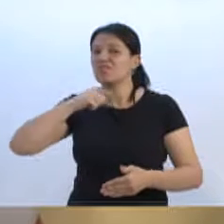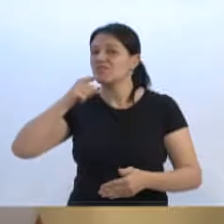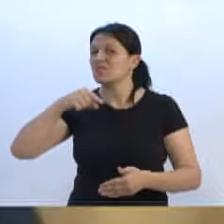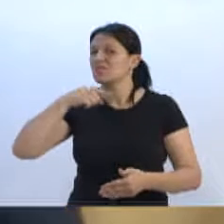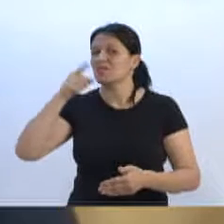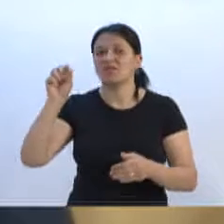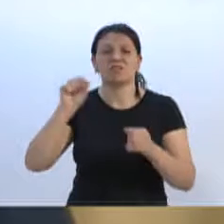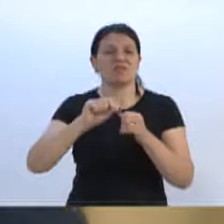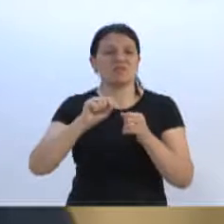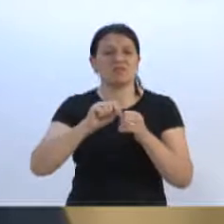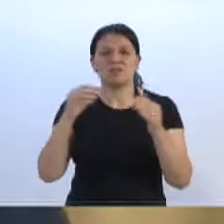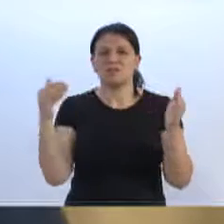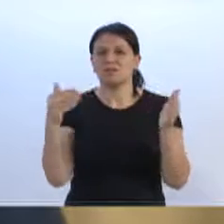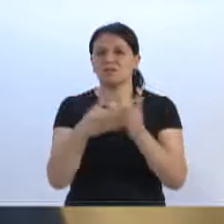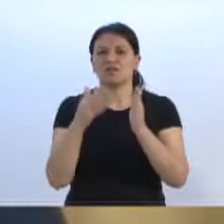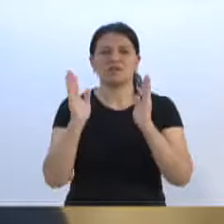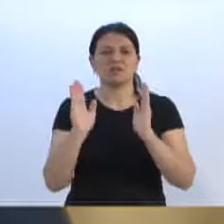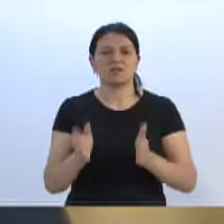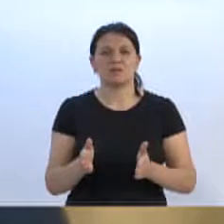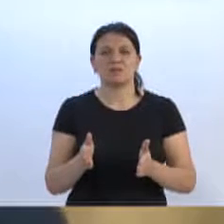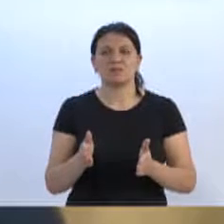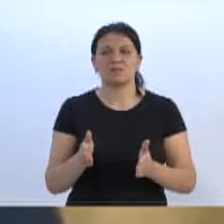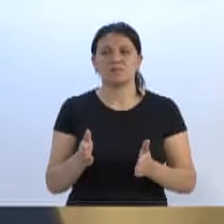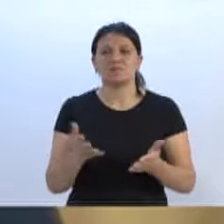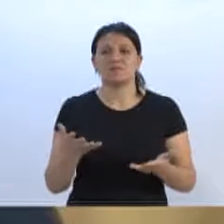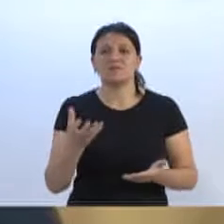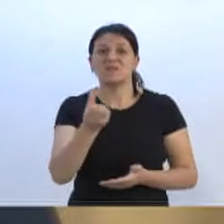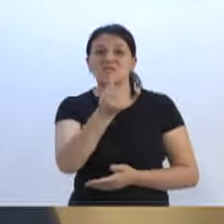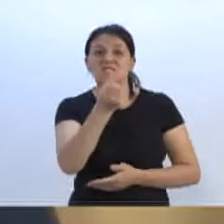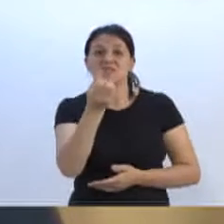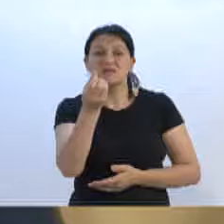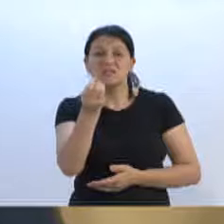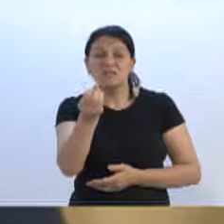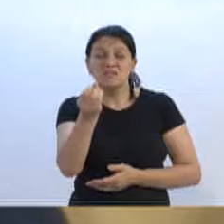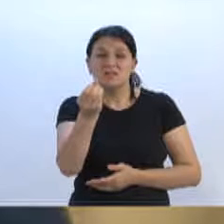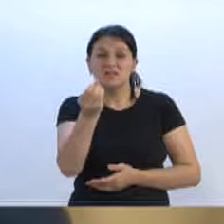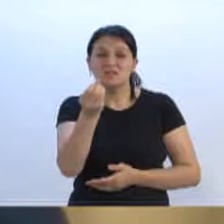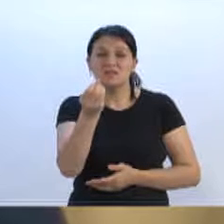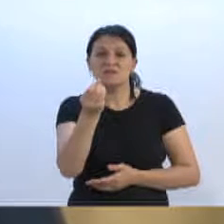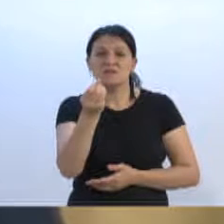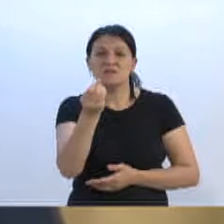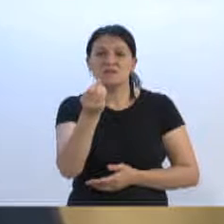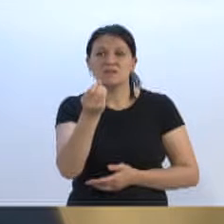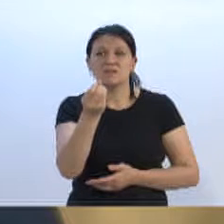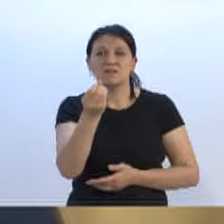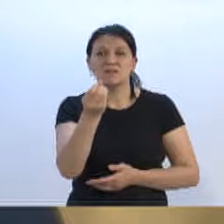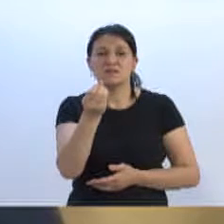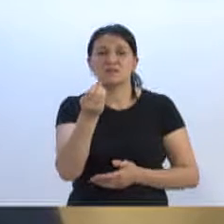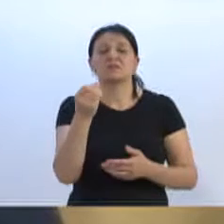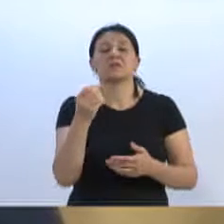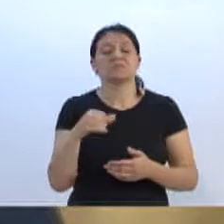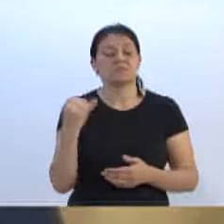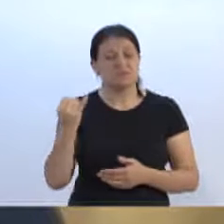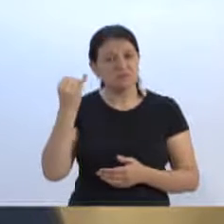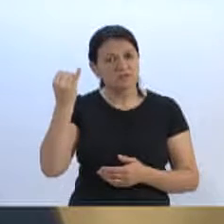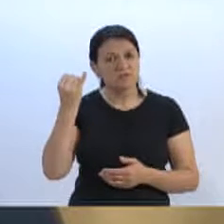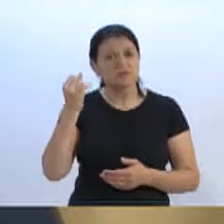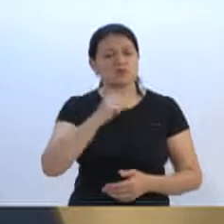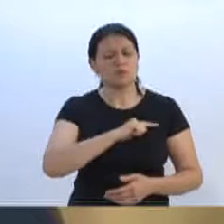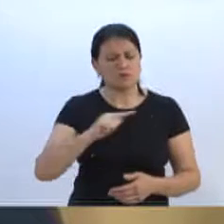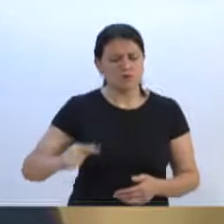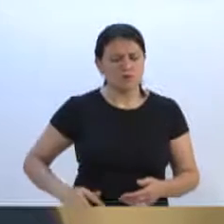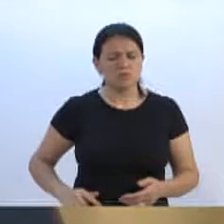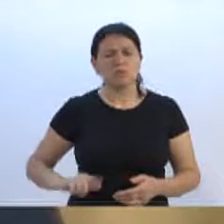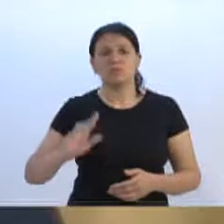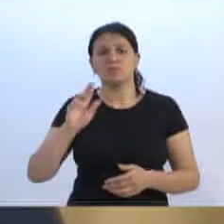que ele fez até agora. E 60, no mínimo, não é de se colocar fora. E o governador foi bem claro.